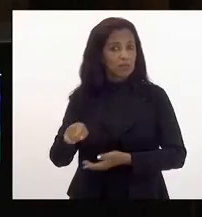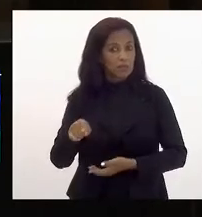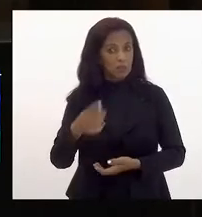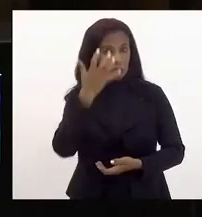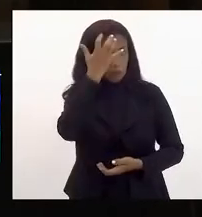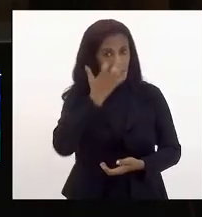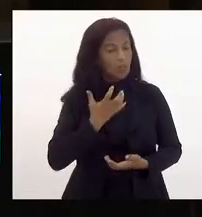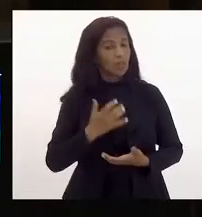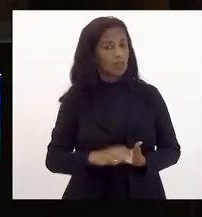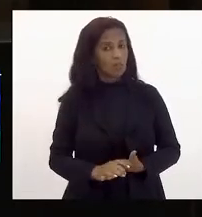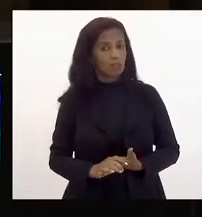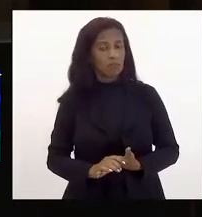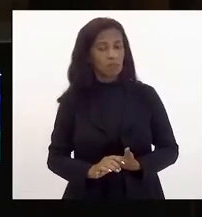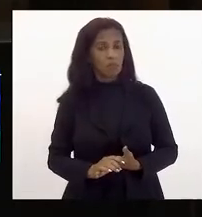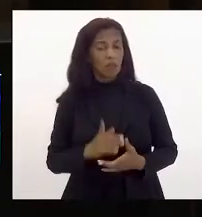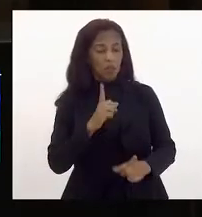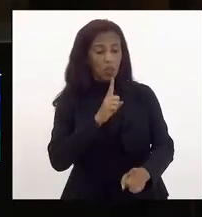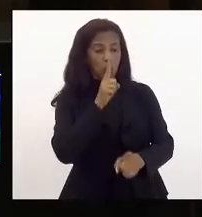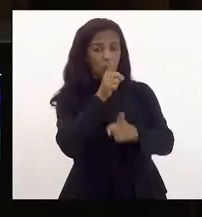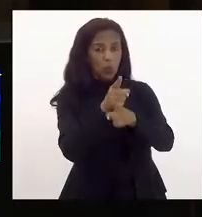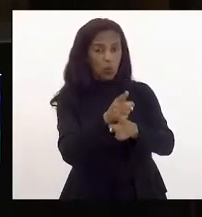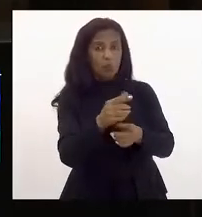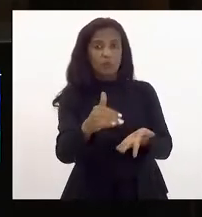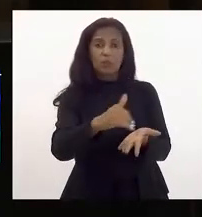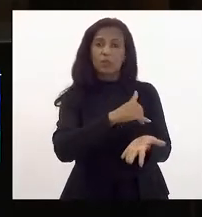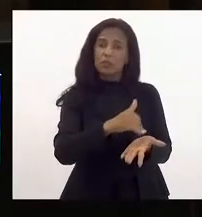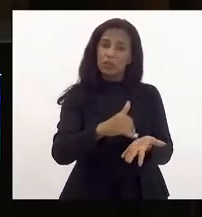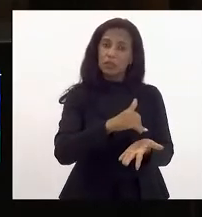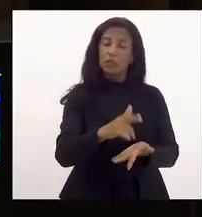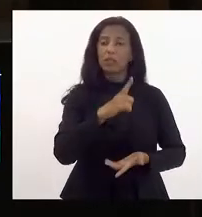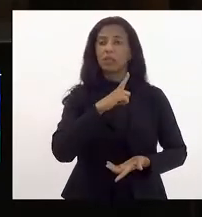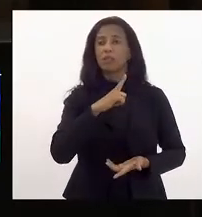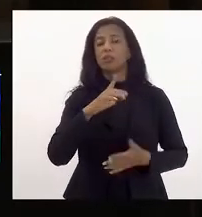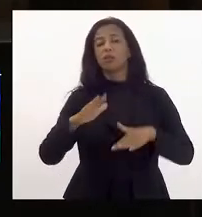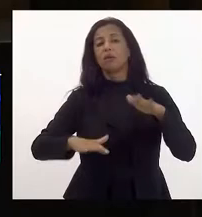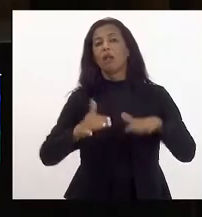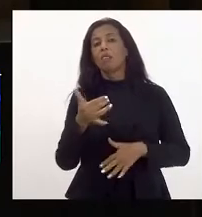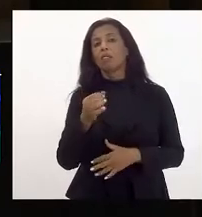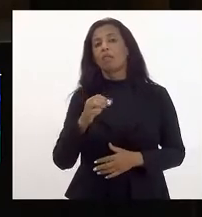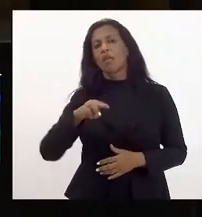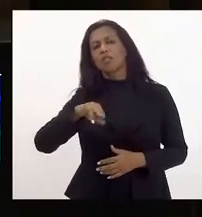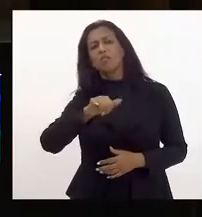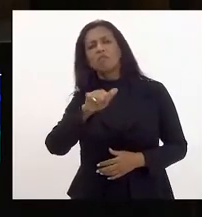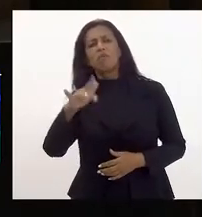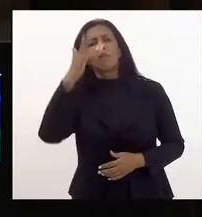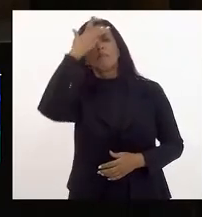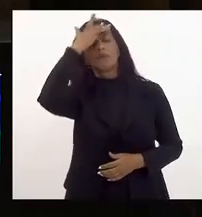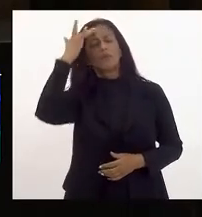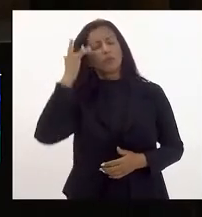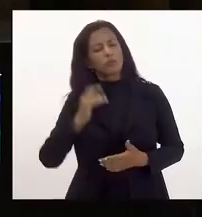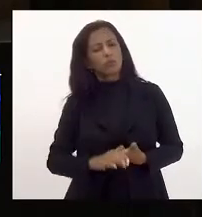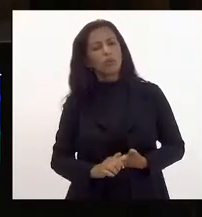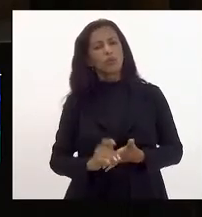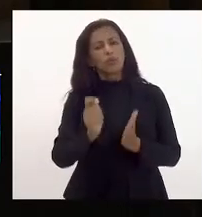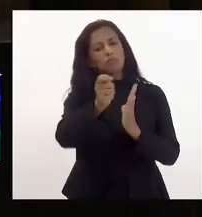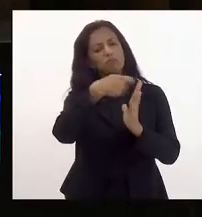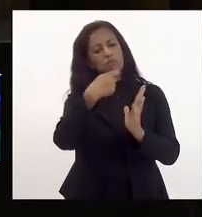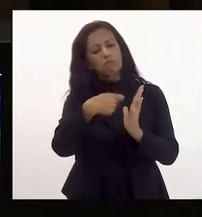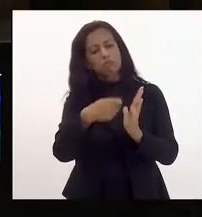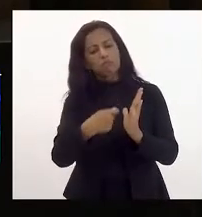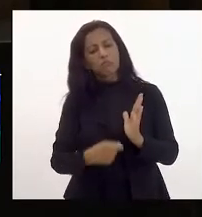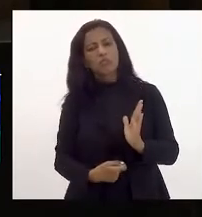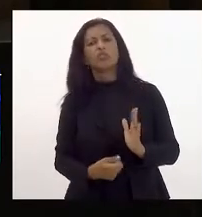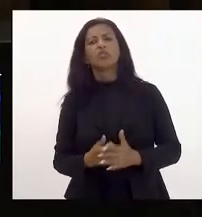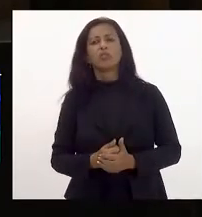gravíssimo encontramos secretarias que tinham pelo menos 10 mil pessoas inscritas numa